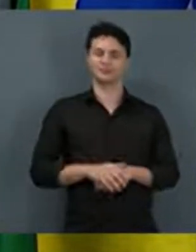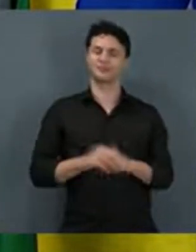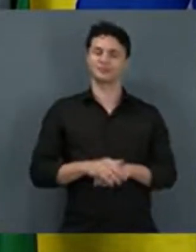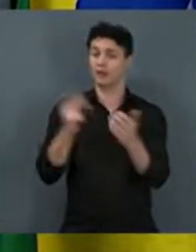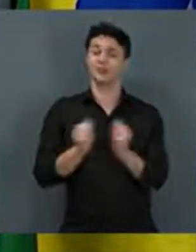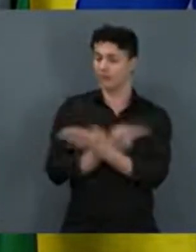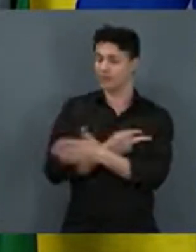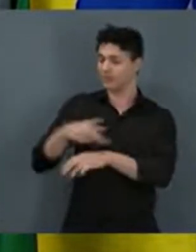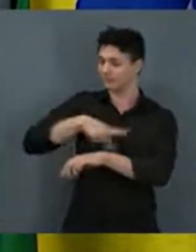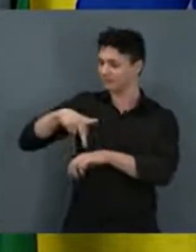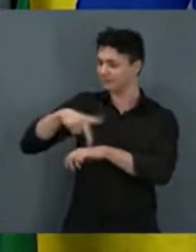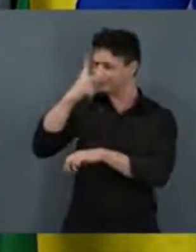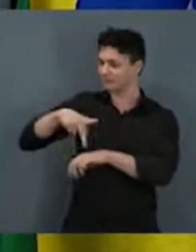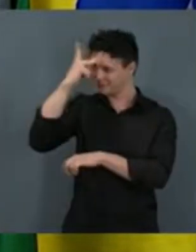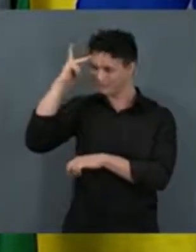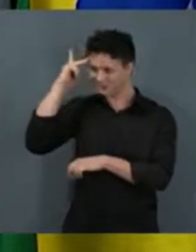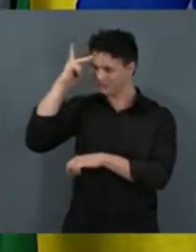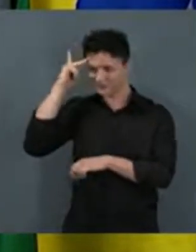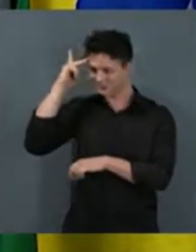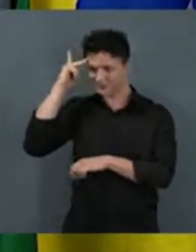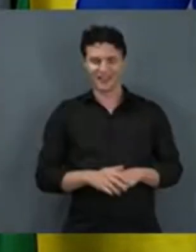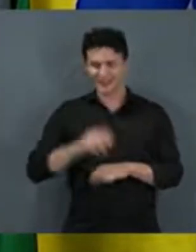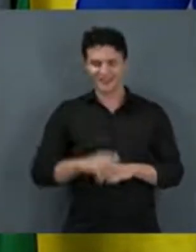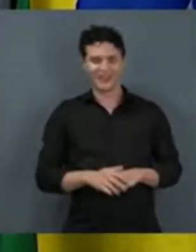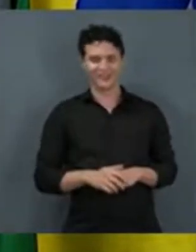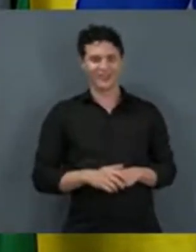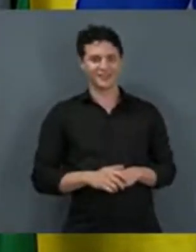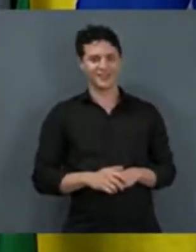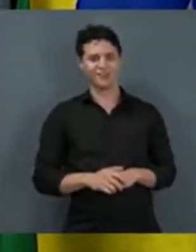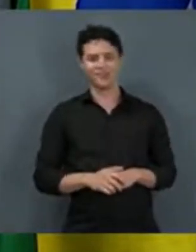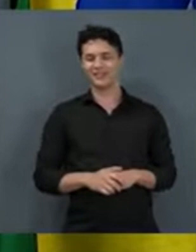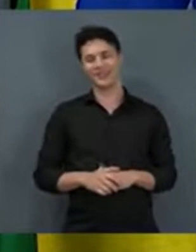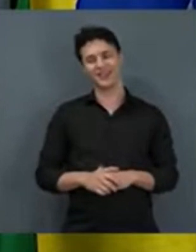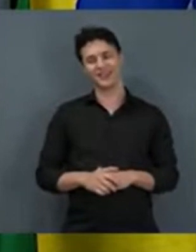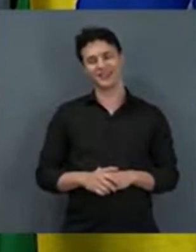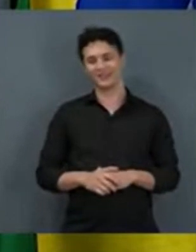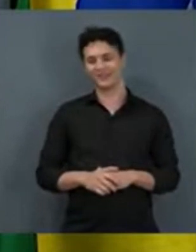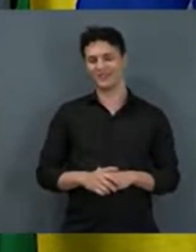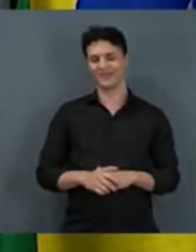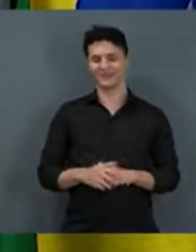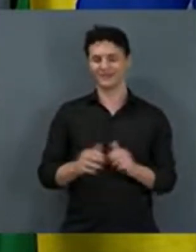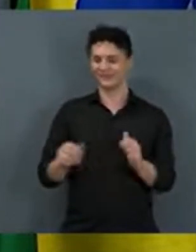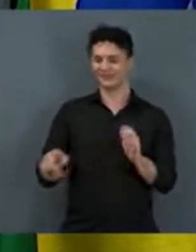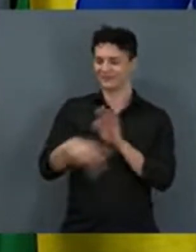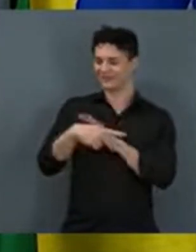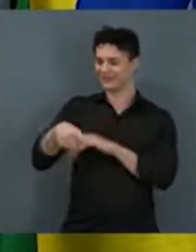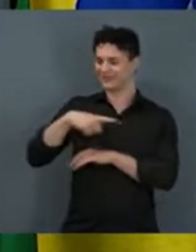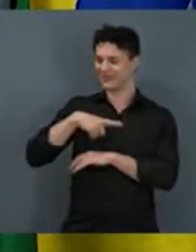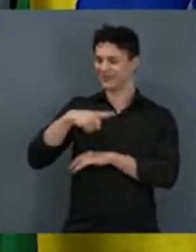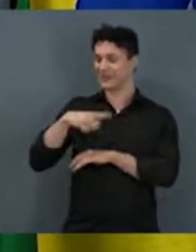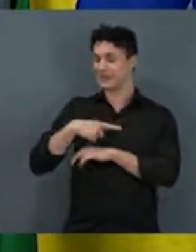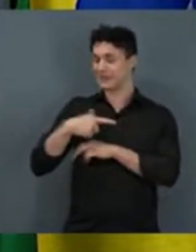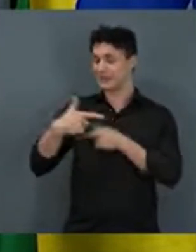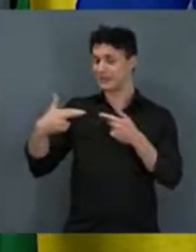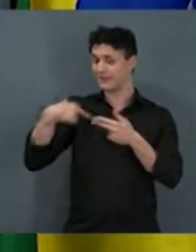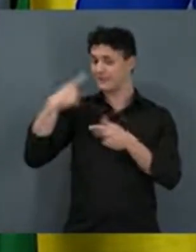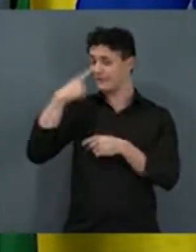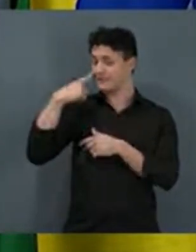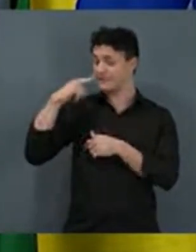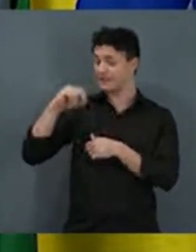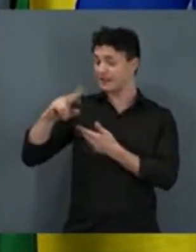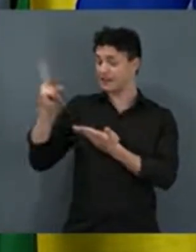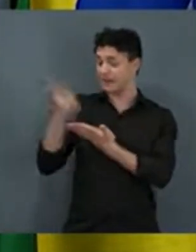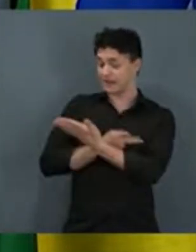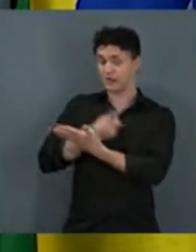Quem está administrando o país hoje, por muitas pessoas que votaram branco e nulo. Que não quiseram lá definir seu voto. E olha o que está acontecendo.